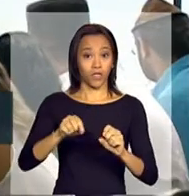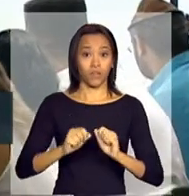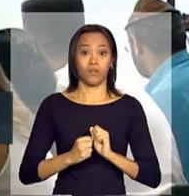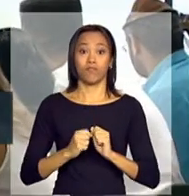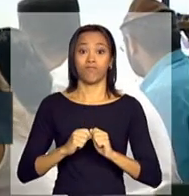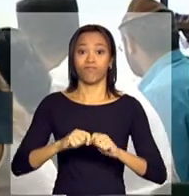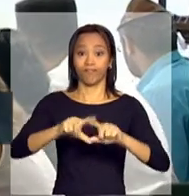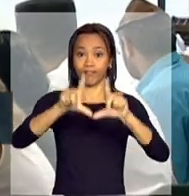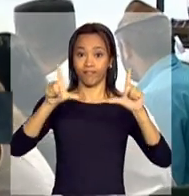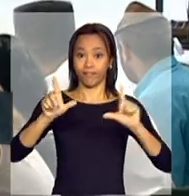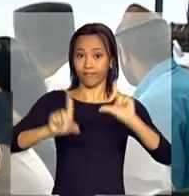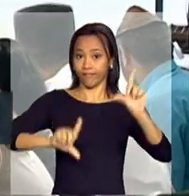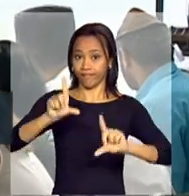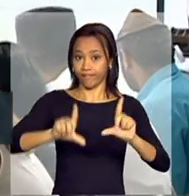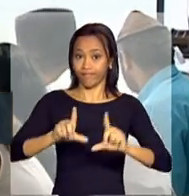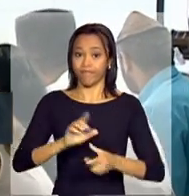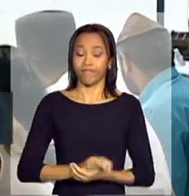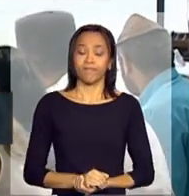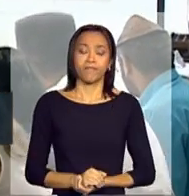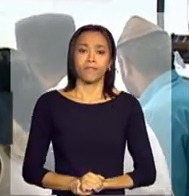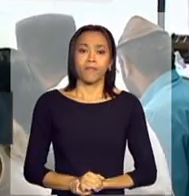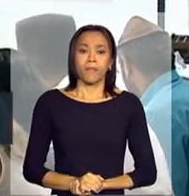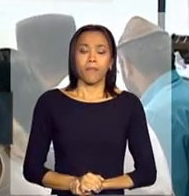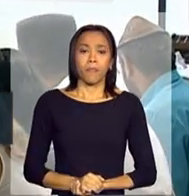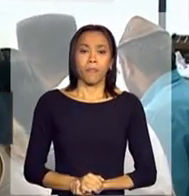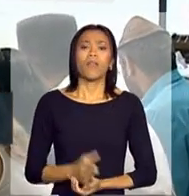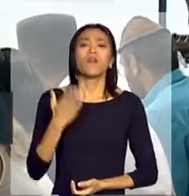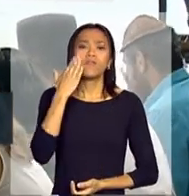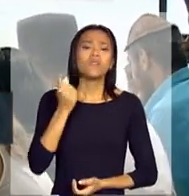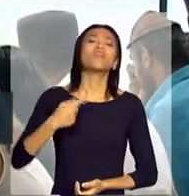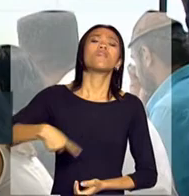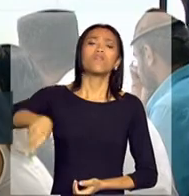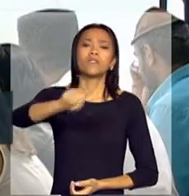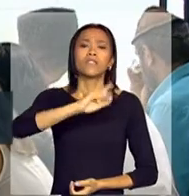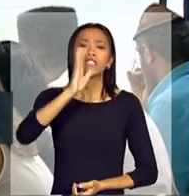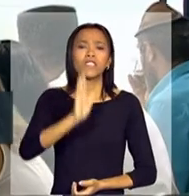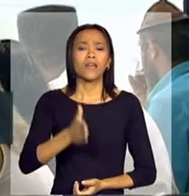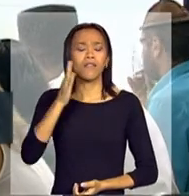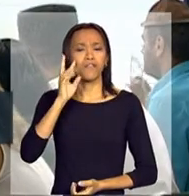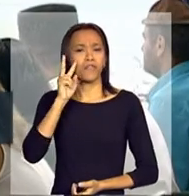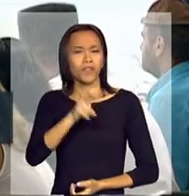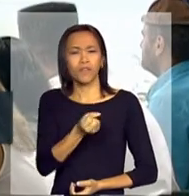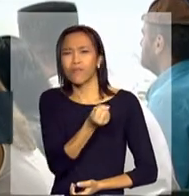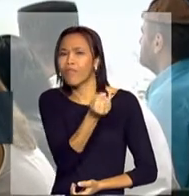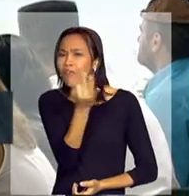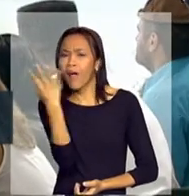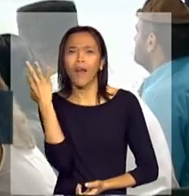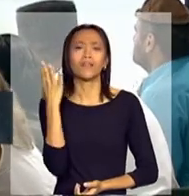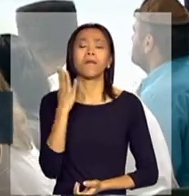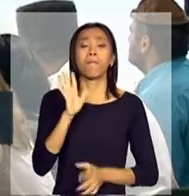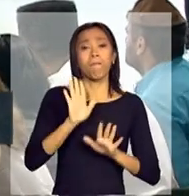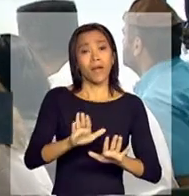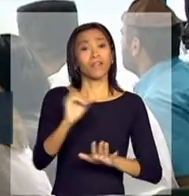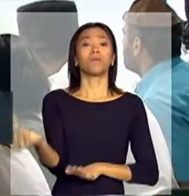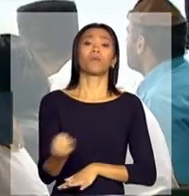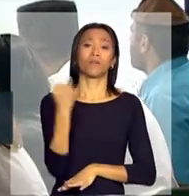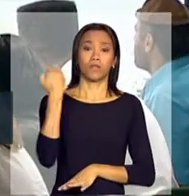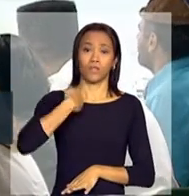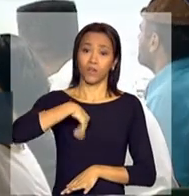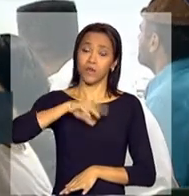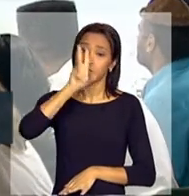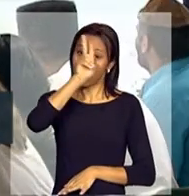Bom, então, começando, eu sei que os senhores já viram isso aqui várias vezes, mas é muito importante a gente lembrar sempre